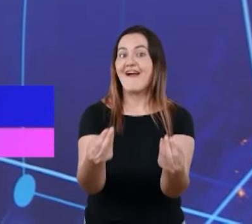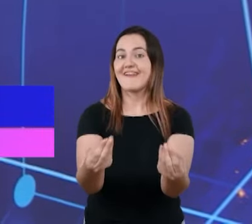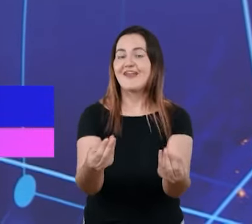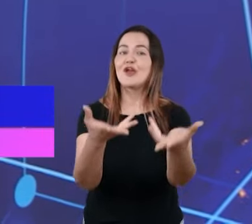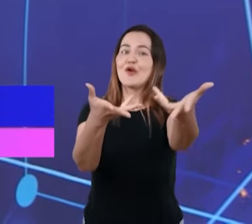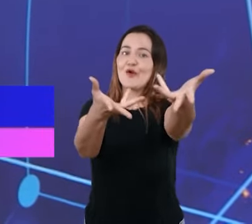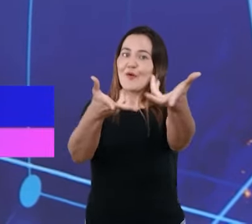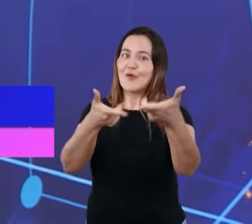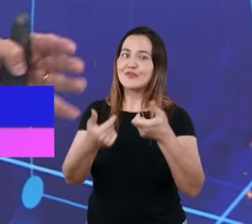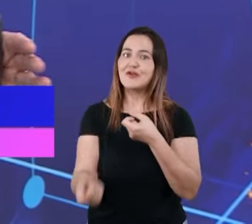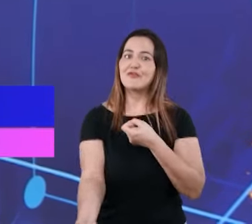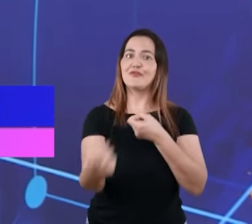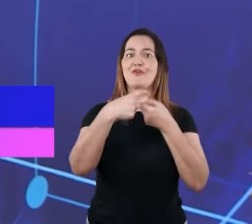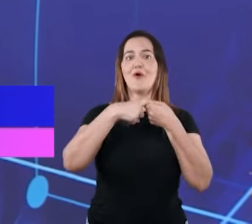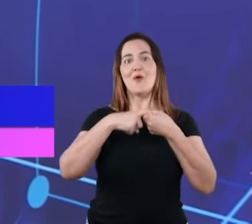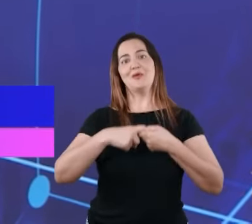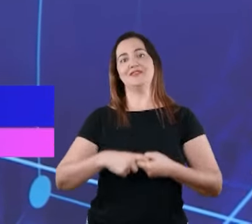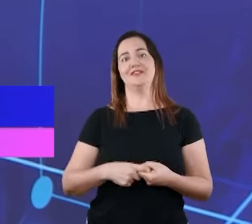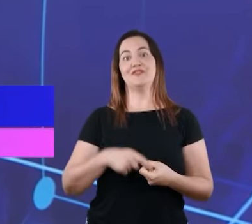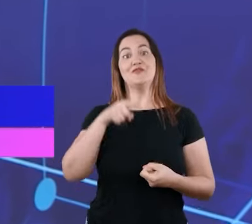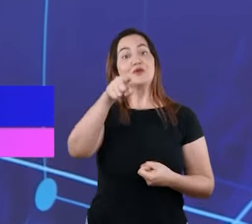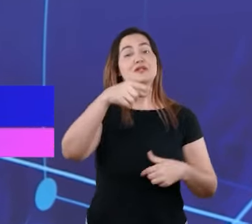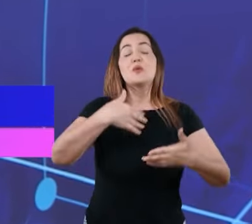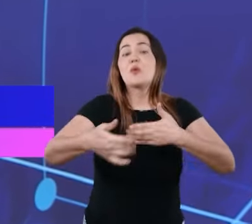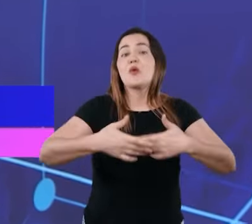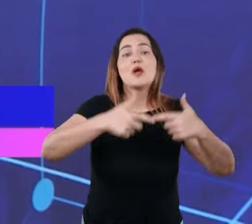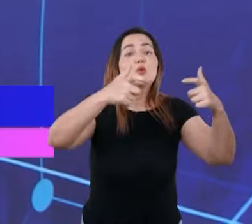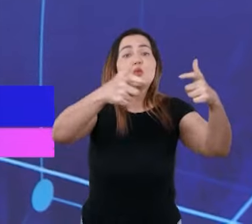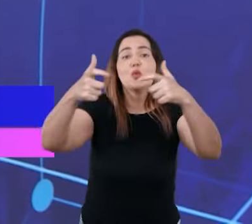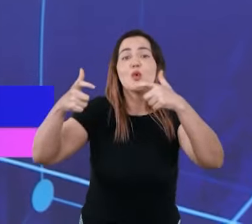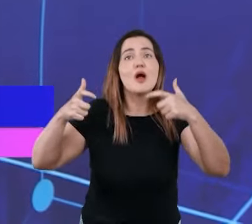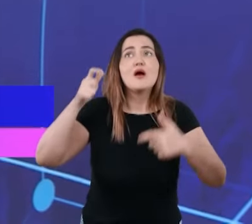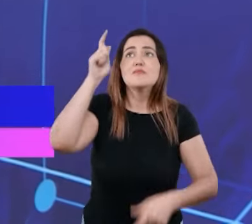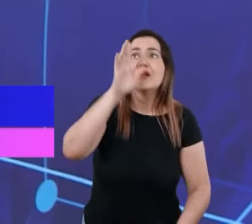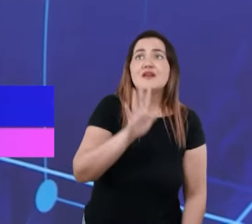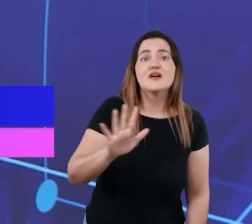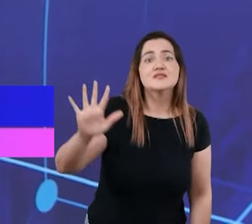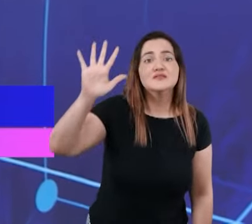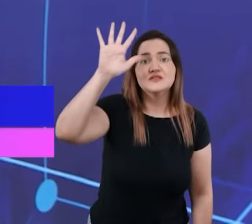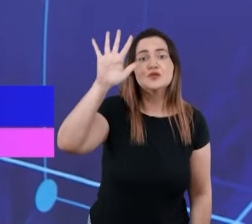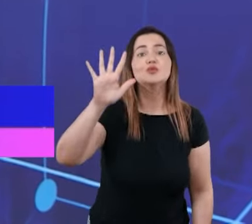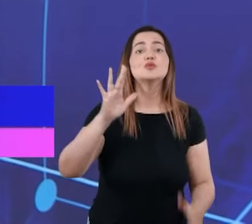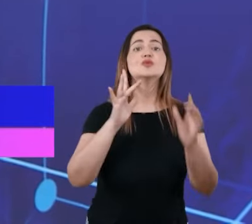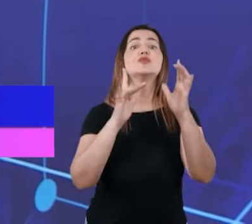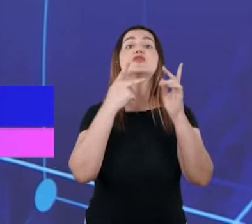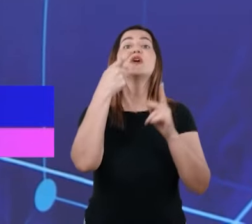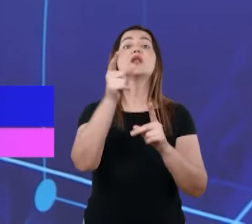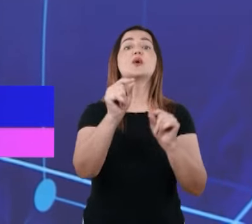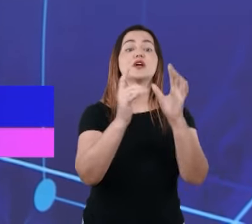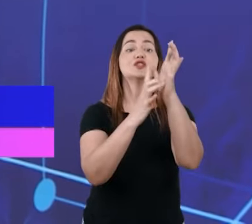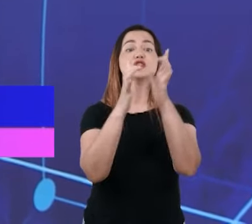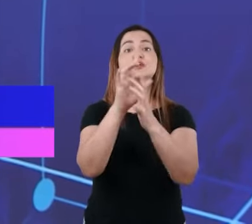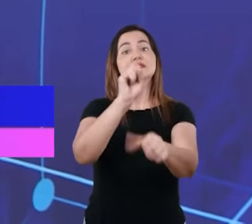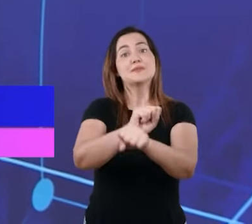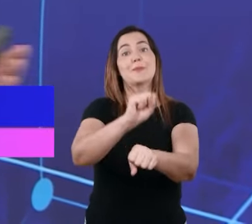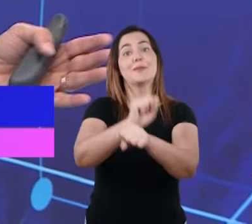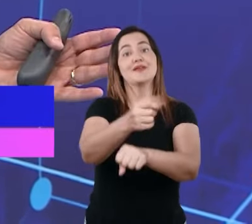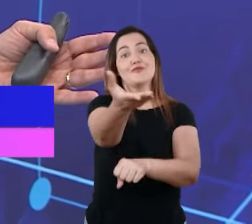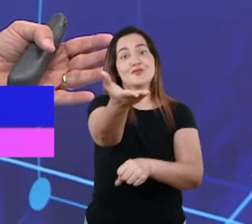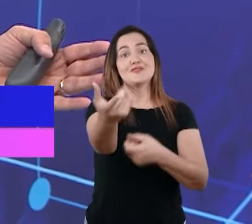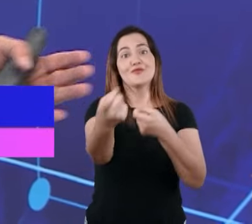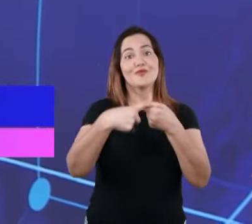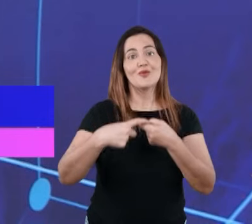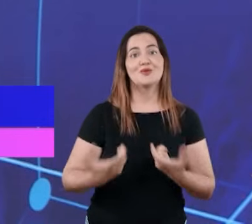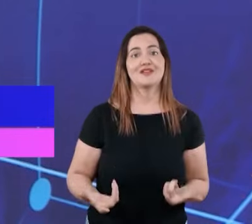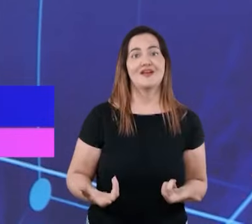seu tablet, no seu carro, onde você estiver, para dizer que Jesus espera você voltar. Ele,